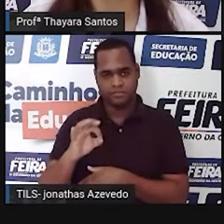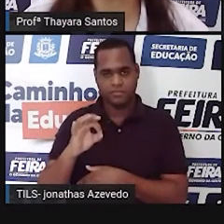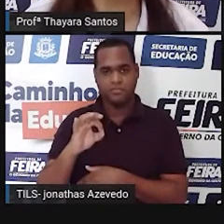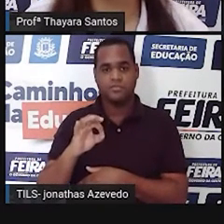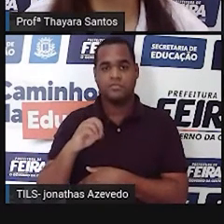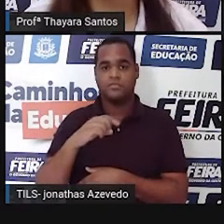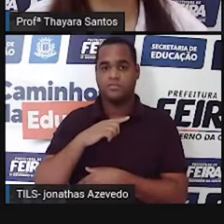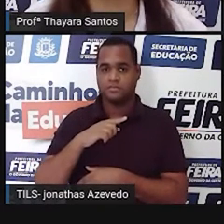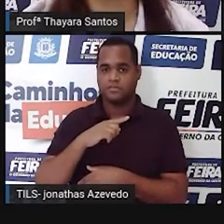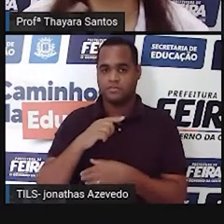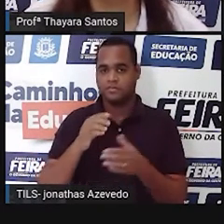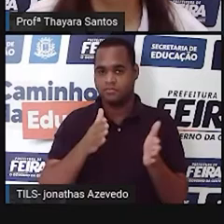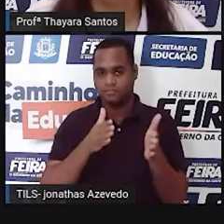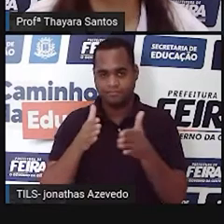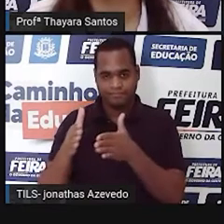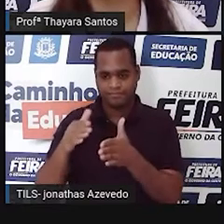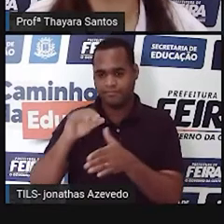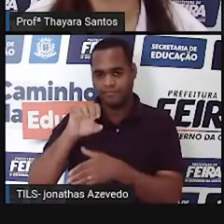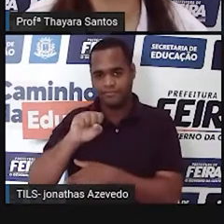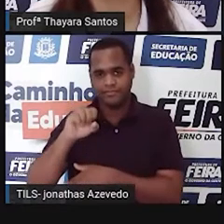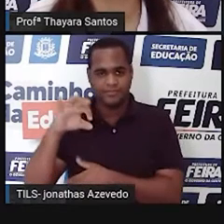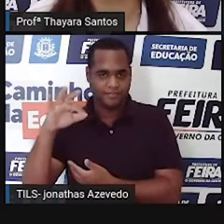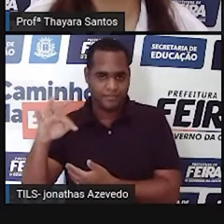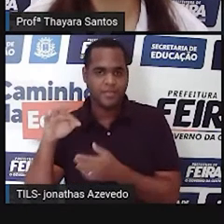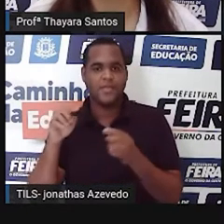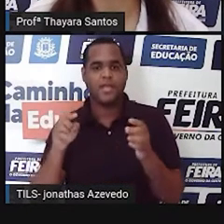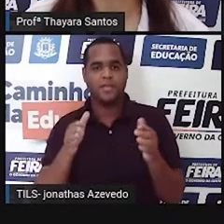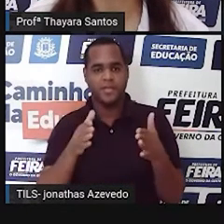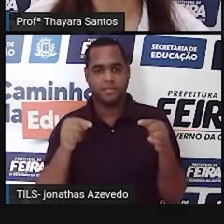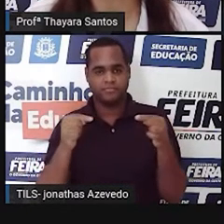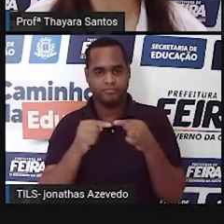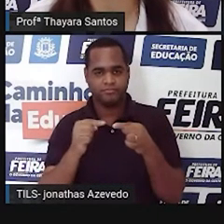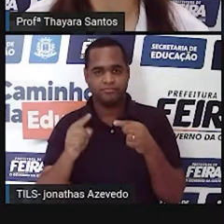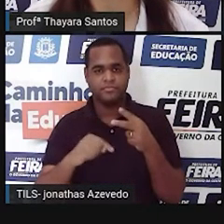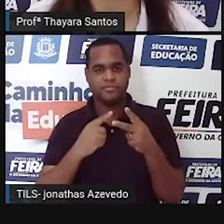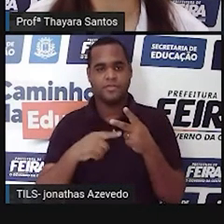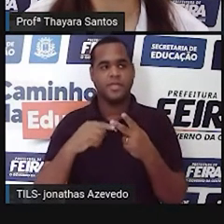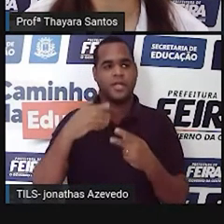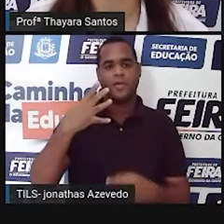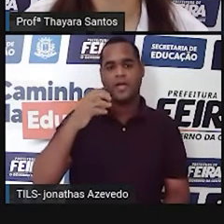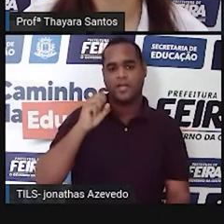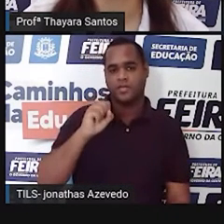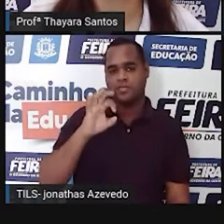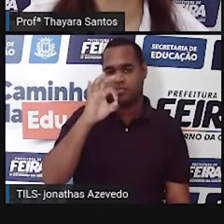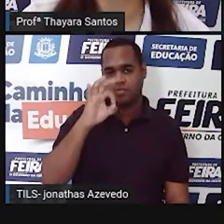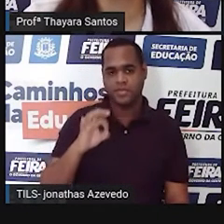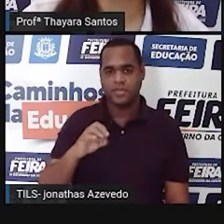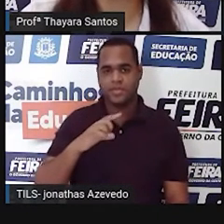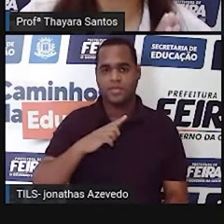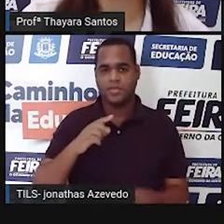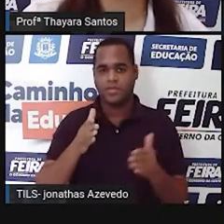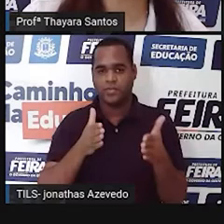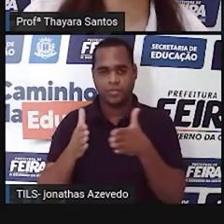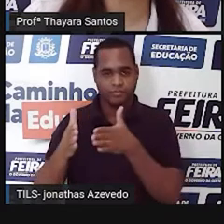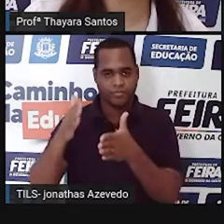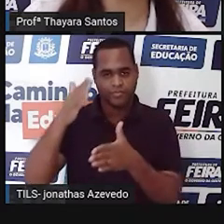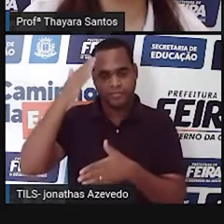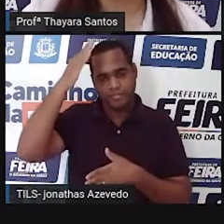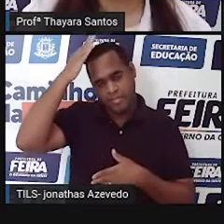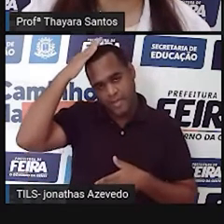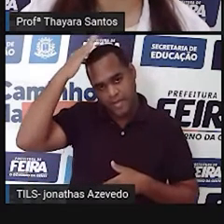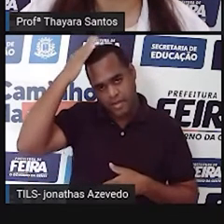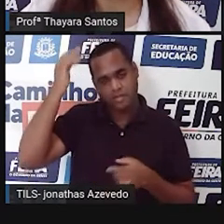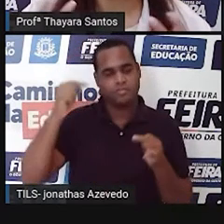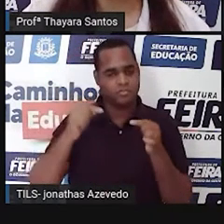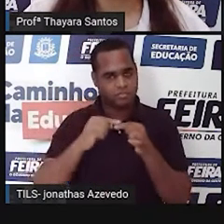bacia do rio São Francisco também estão no bioma Cerrado. E 48% das águas da bacia do rio Paraná também estão lá no